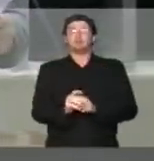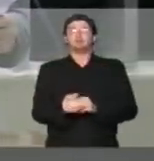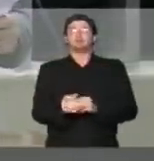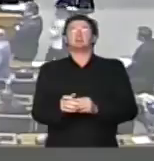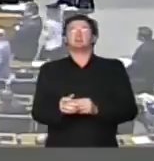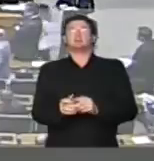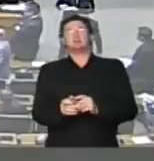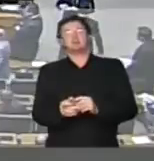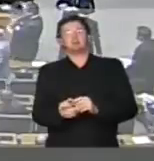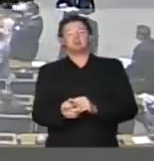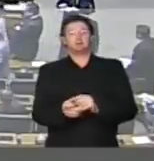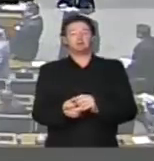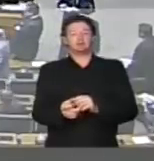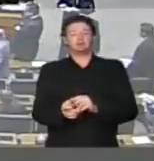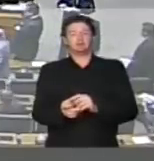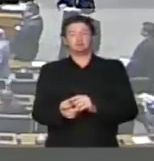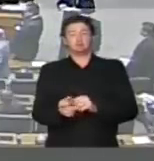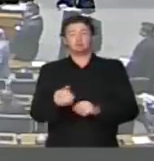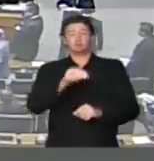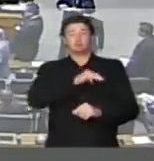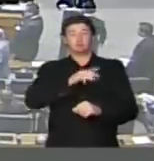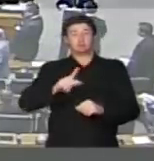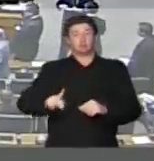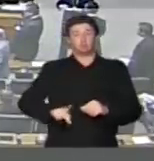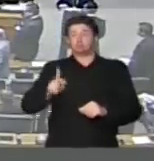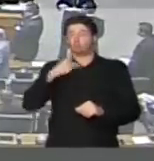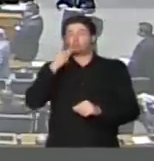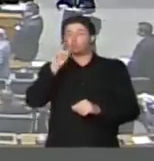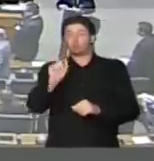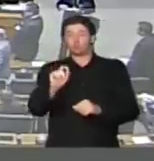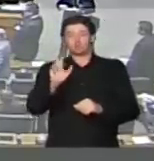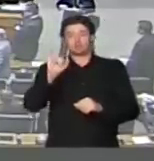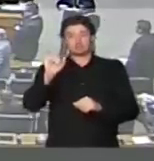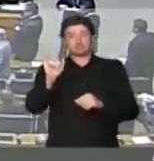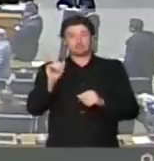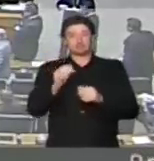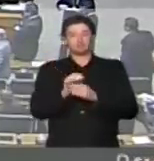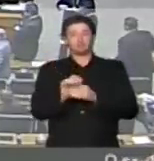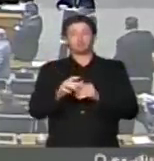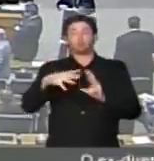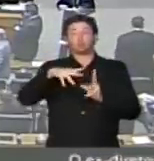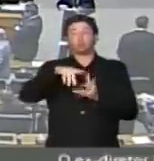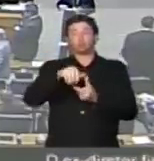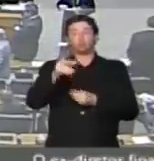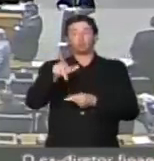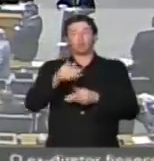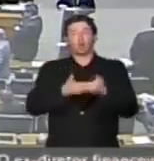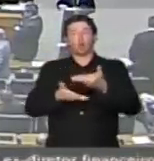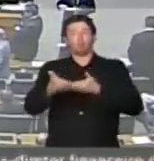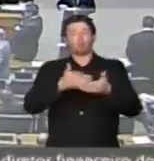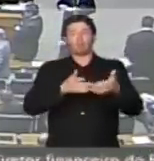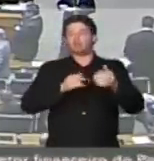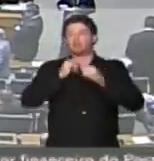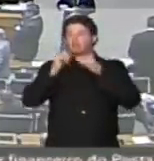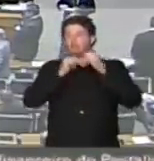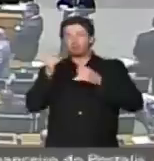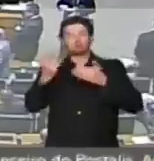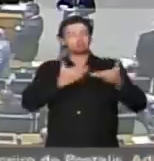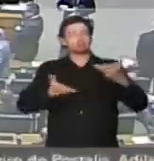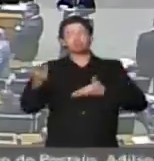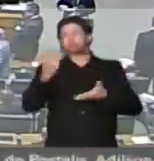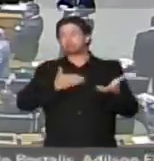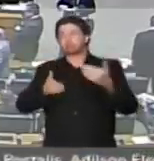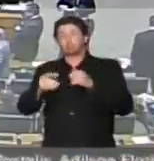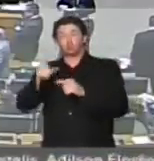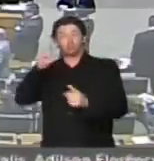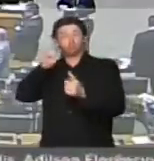Ministério Público diz que se a tendência mundial é o compartilhamento de informações e